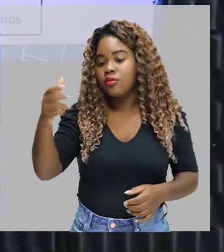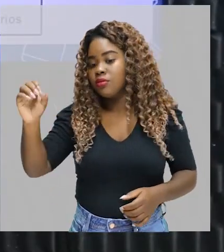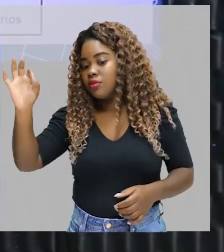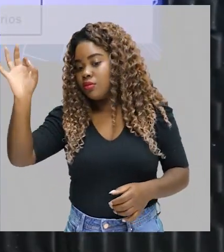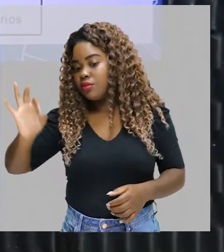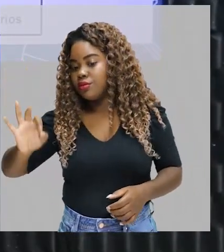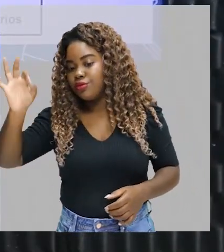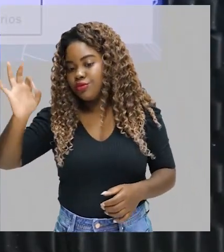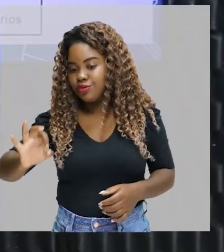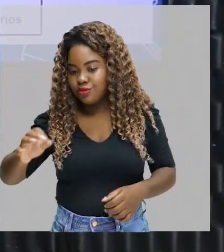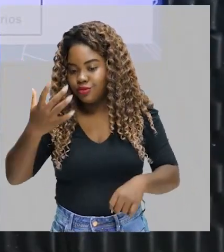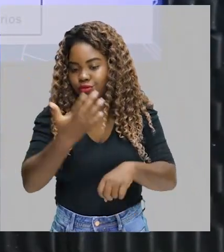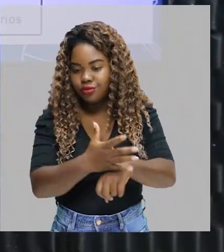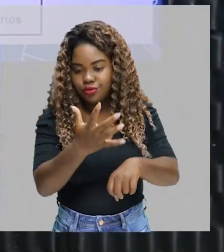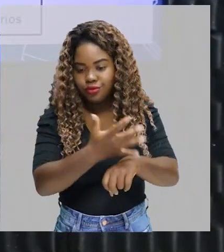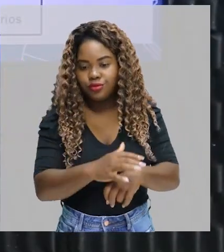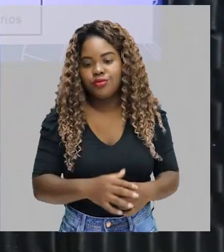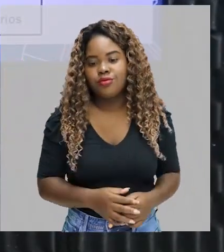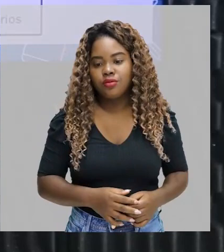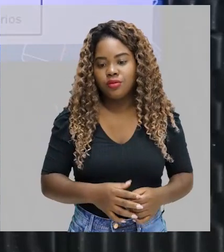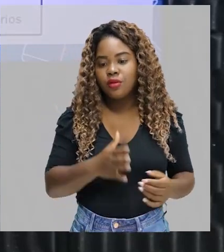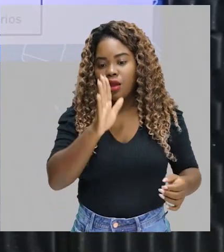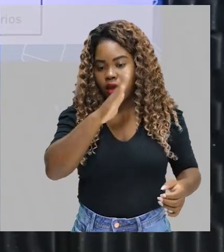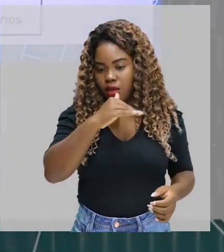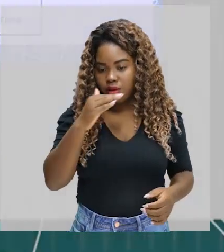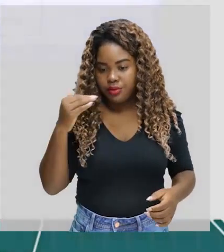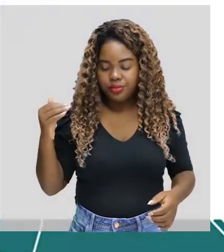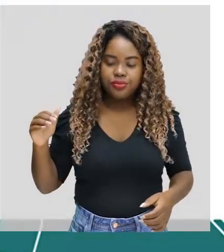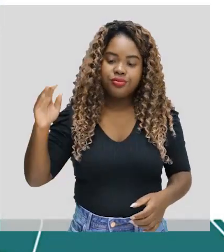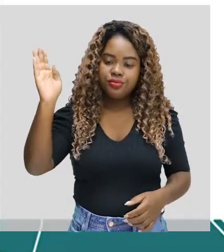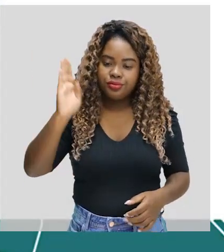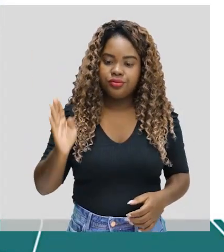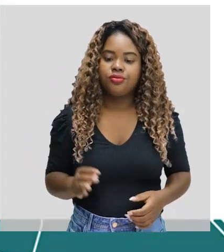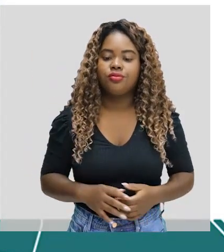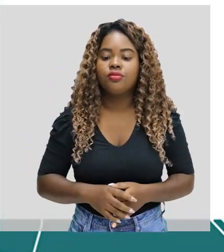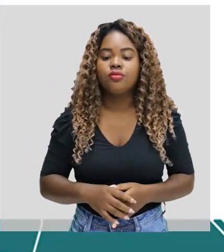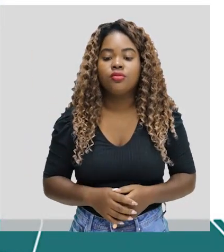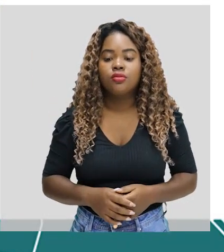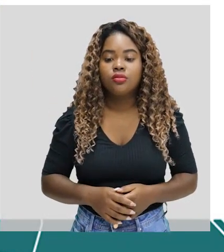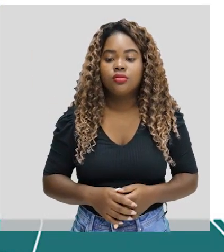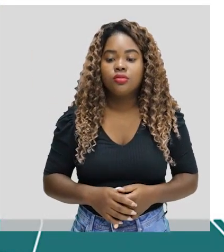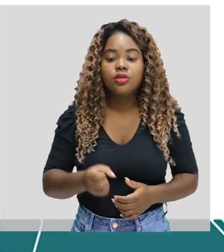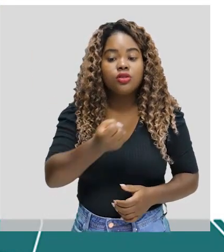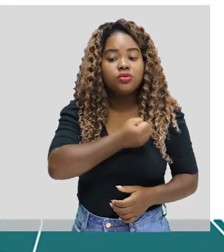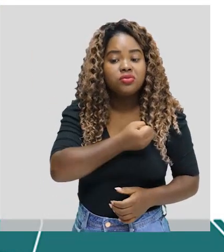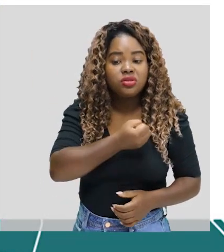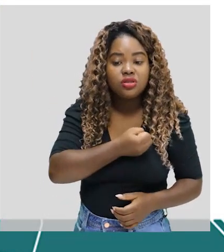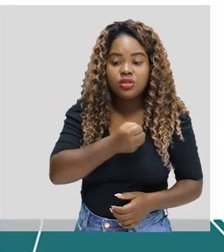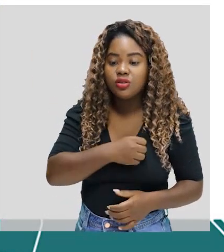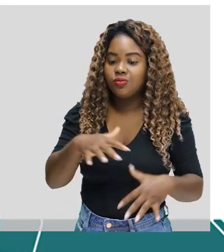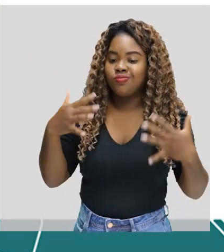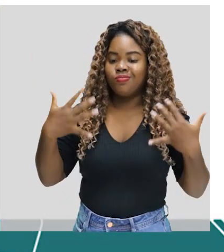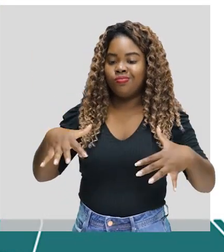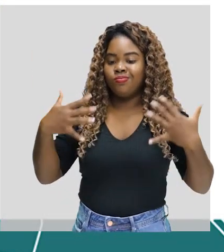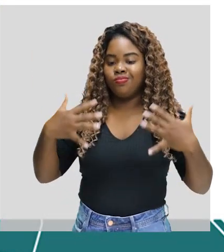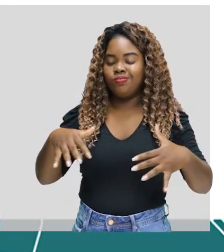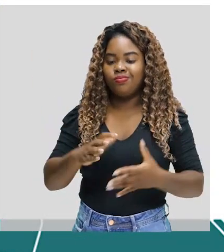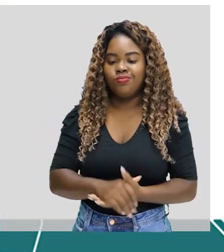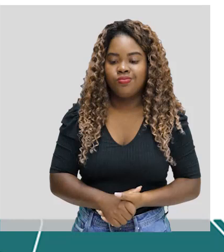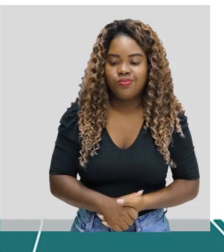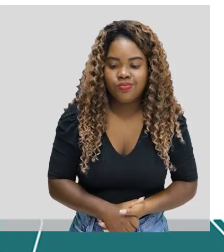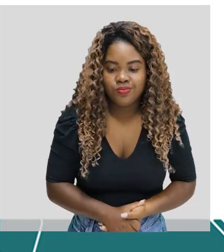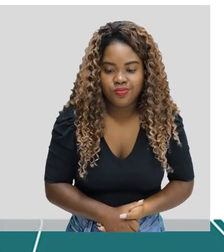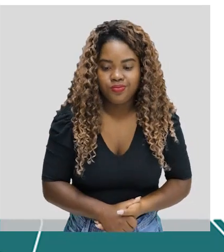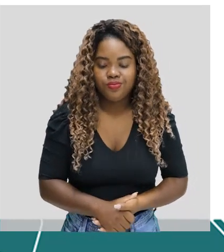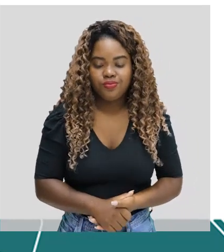são ativos. Adolescentes no Brasil, olha esse número alarmante. Vai baixando a idade, vai